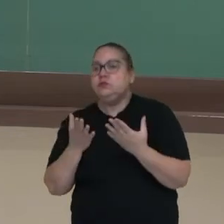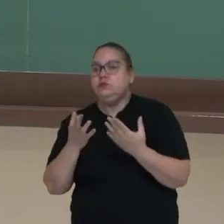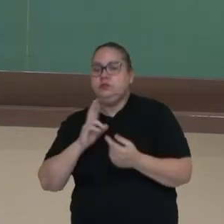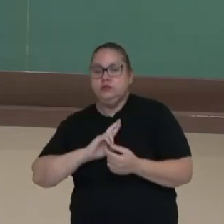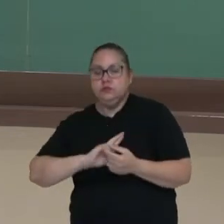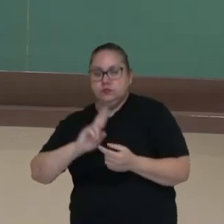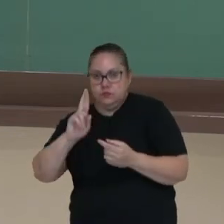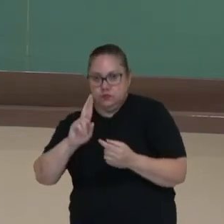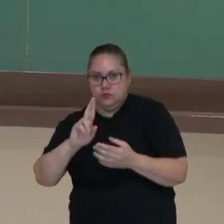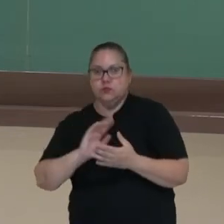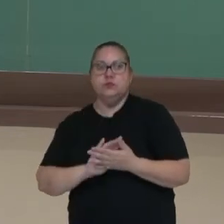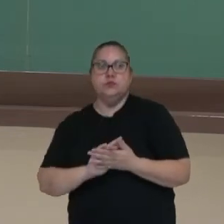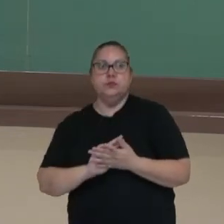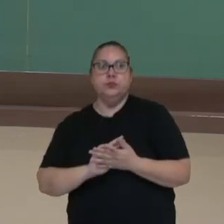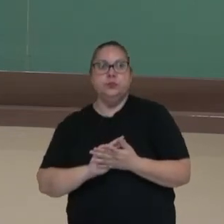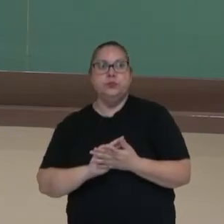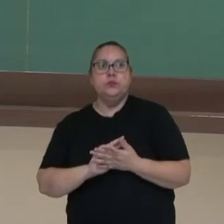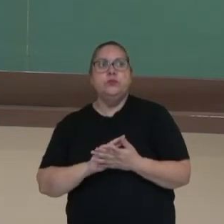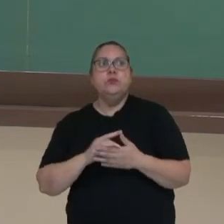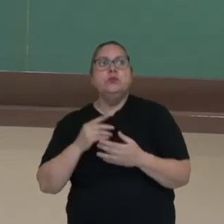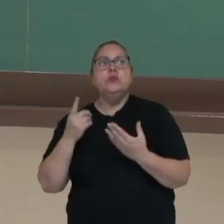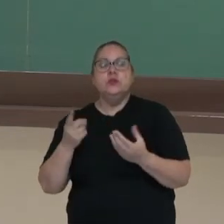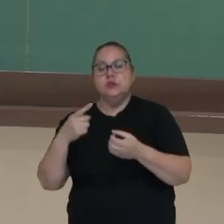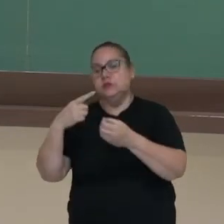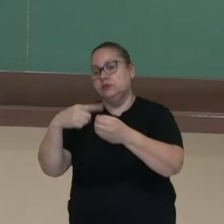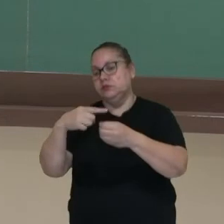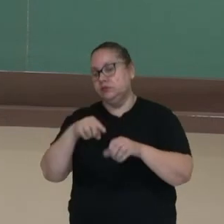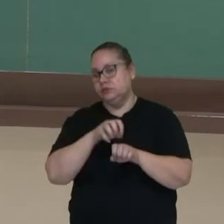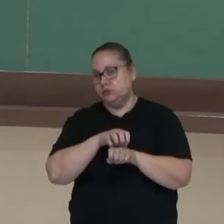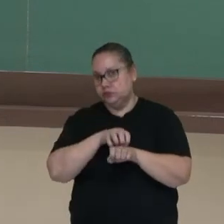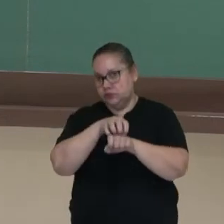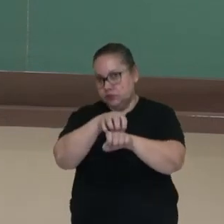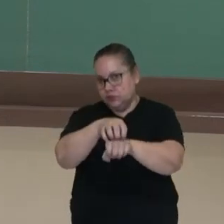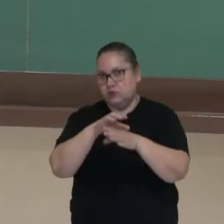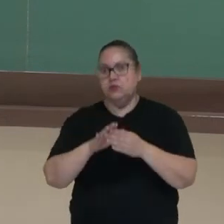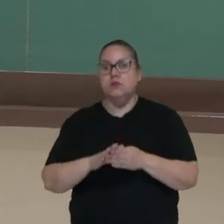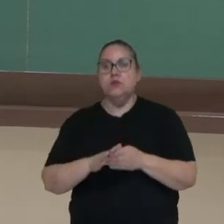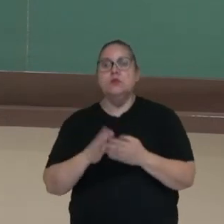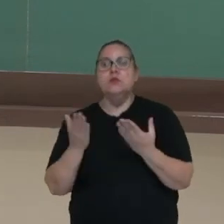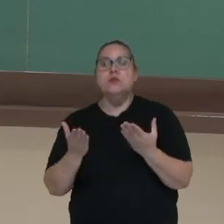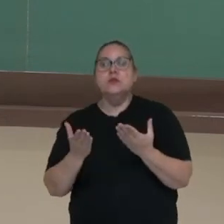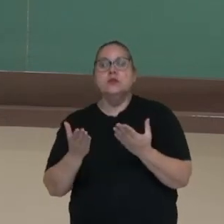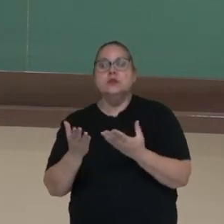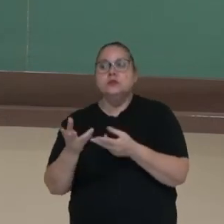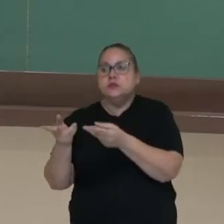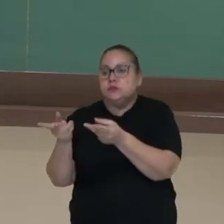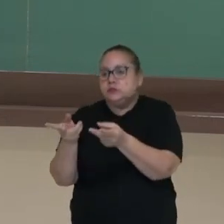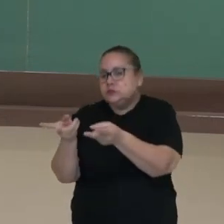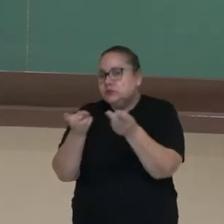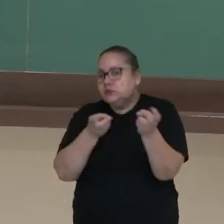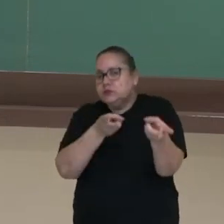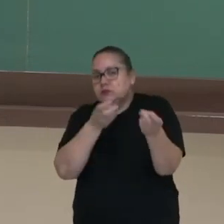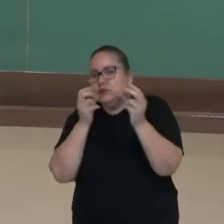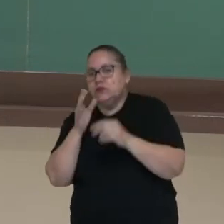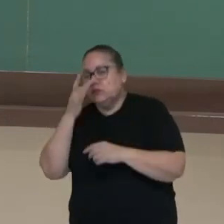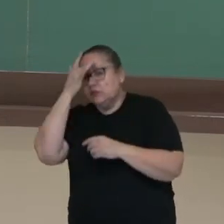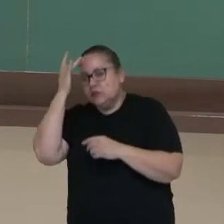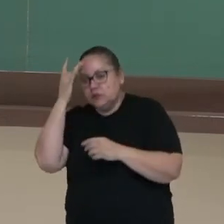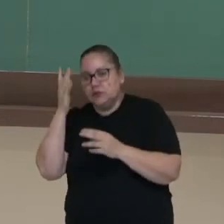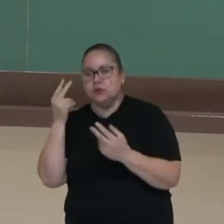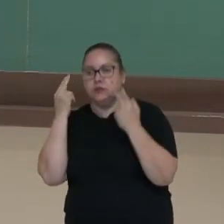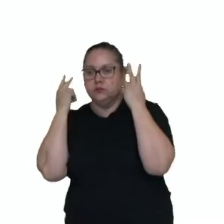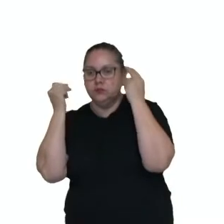turismo religioso. E ainda nós temos ali cidades turísticas que atraem pessoas por alguma característica